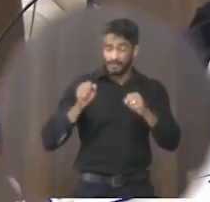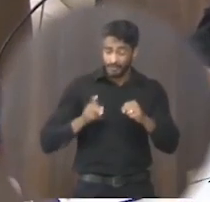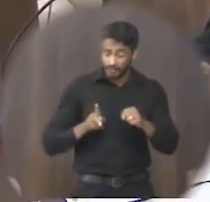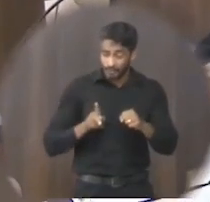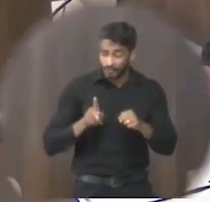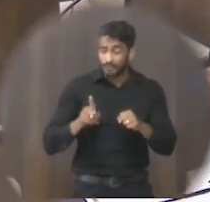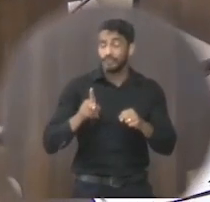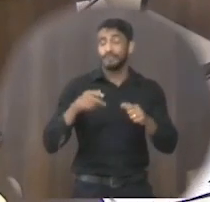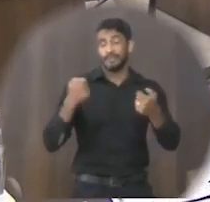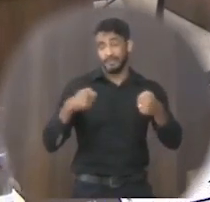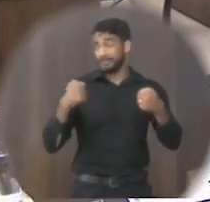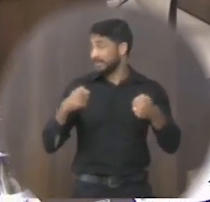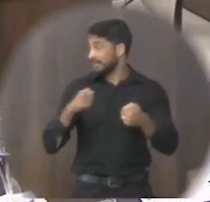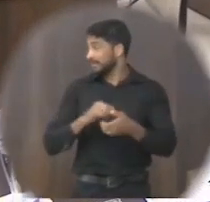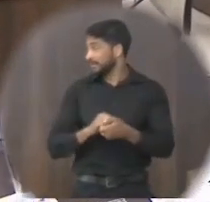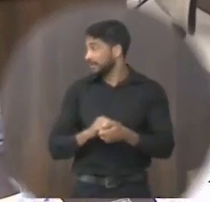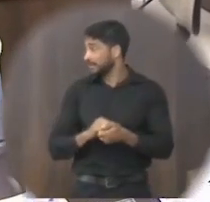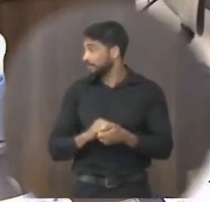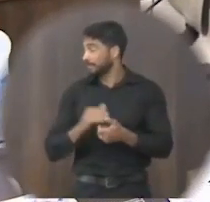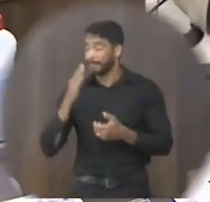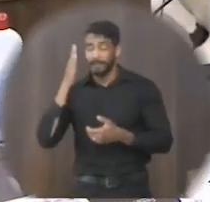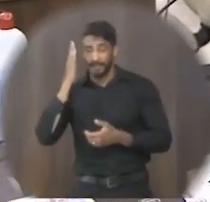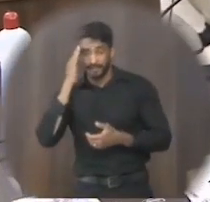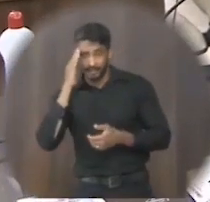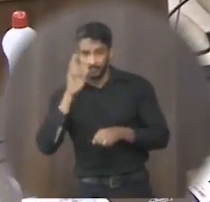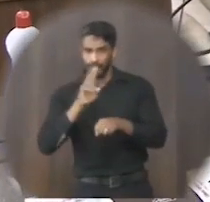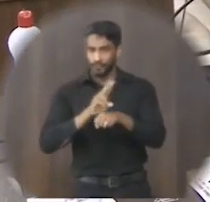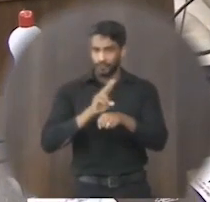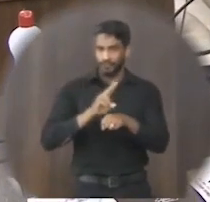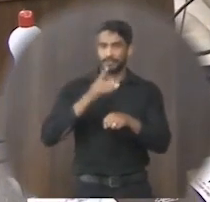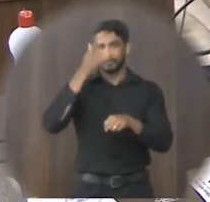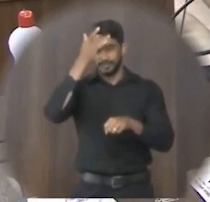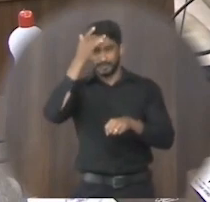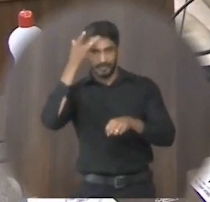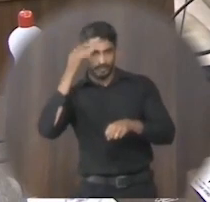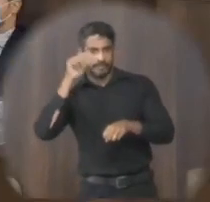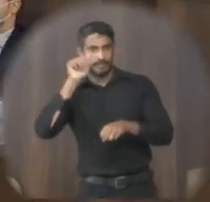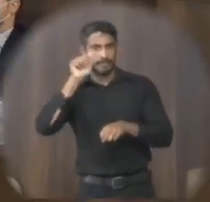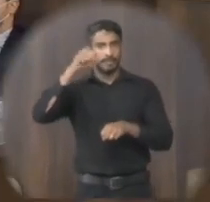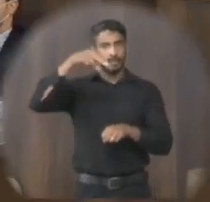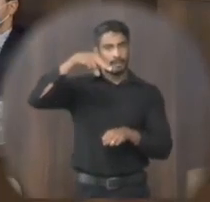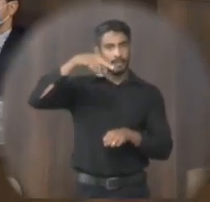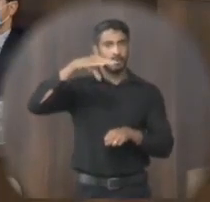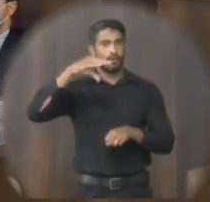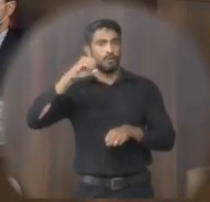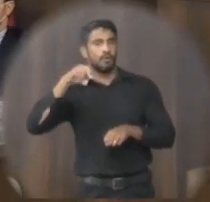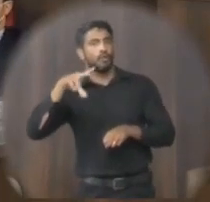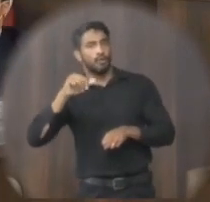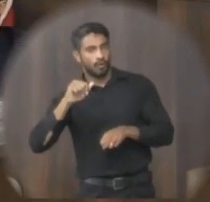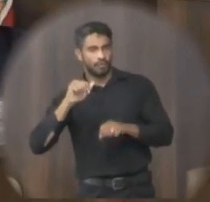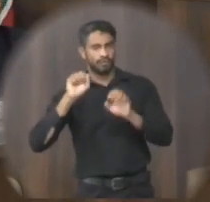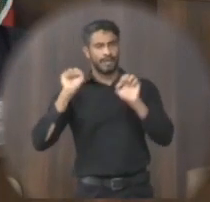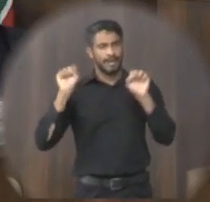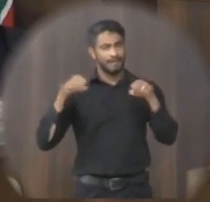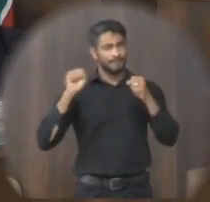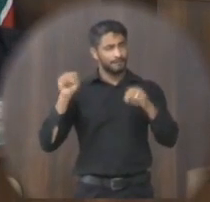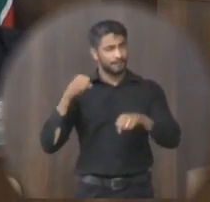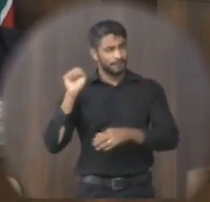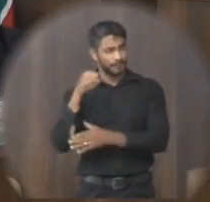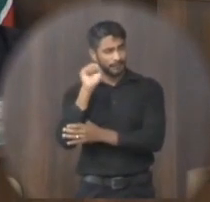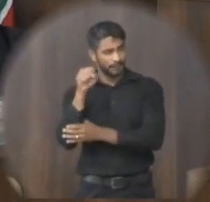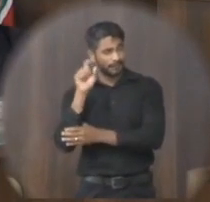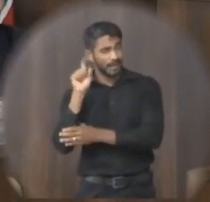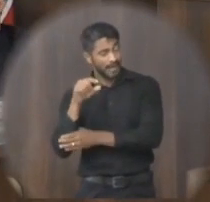oncológicos sabe-se que o tratamento de pacientes oncológicos deve ser multidisciplinar e a fisioterapia é uma das